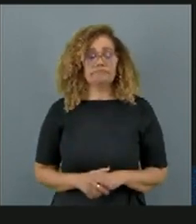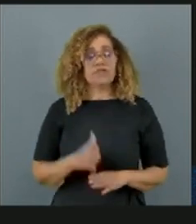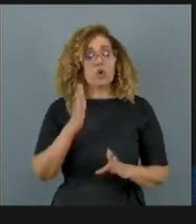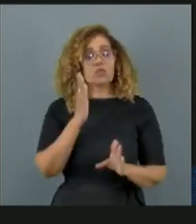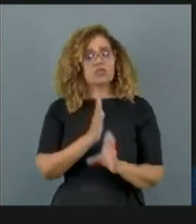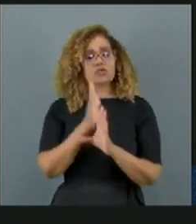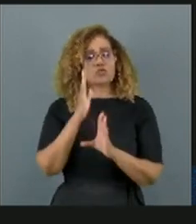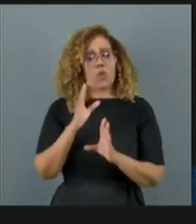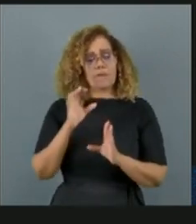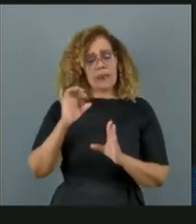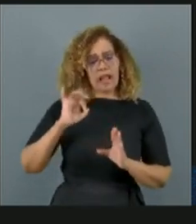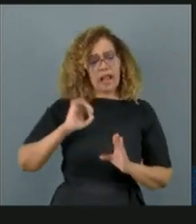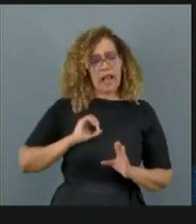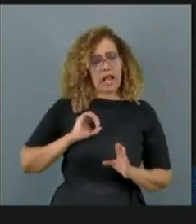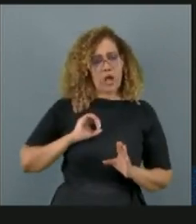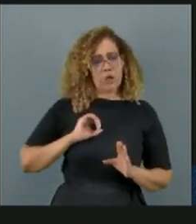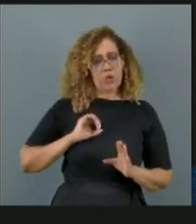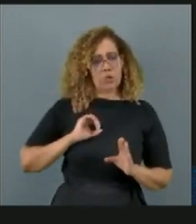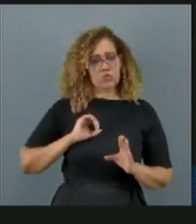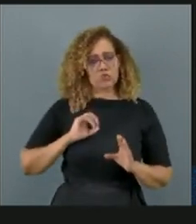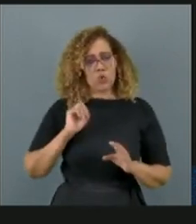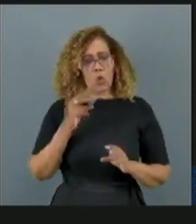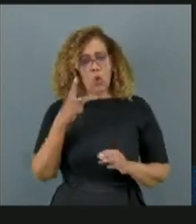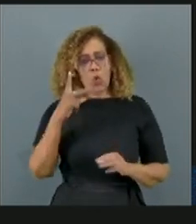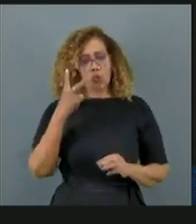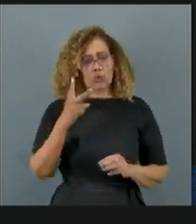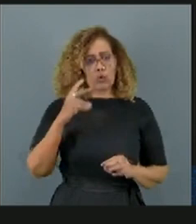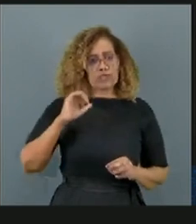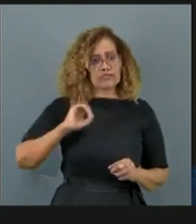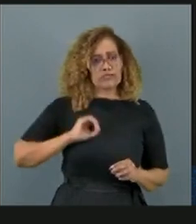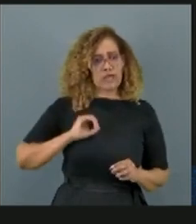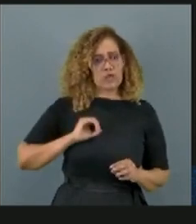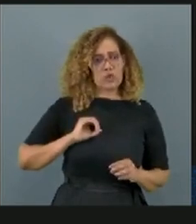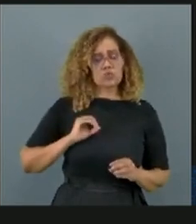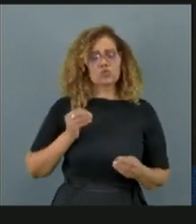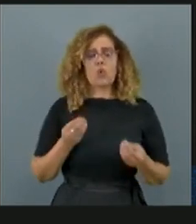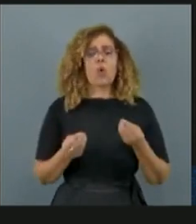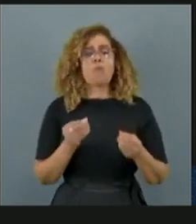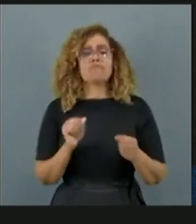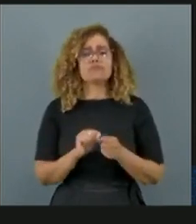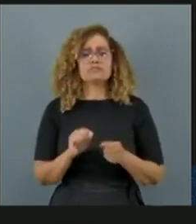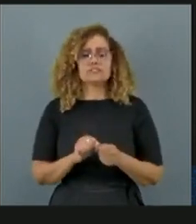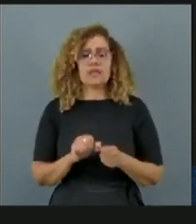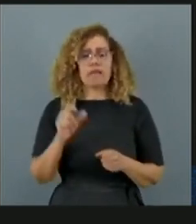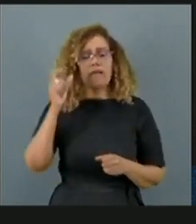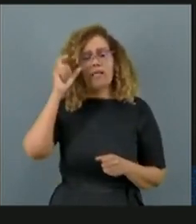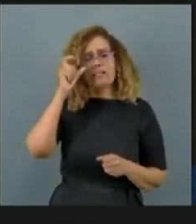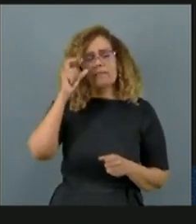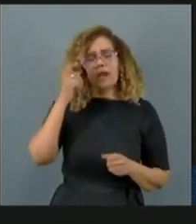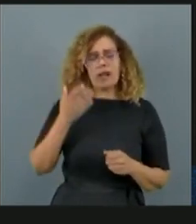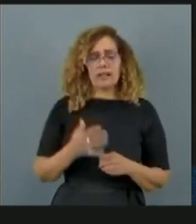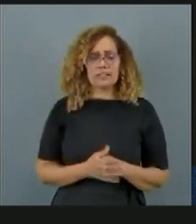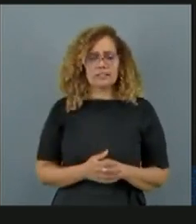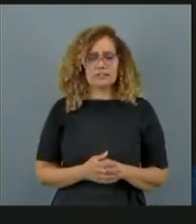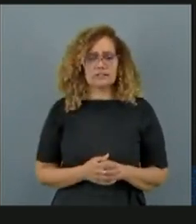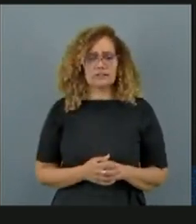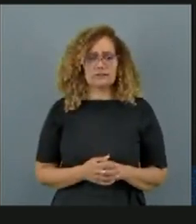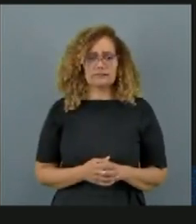um nódulo, que há dois nódulos, o que se fazer, senadora Damares? O que devemos fazer?